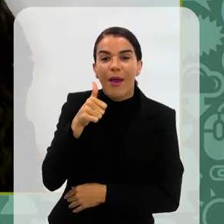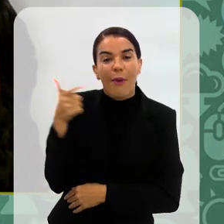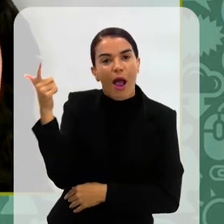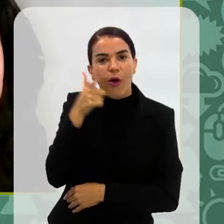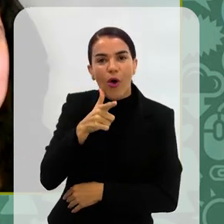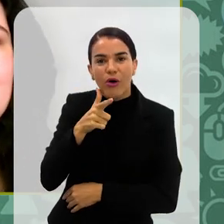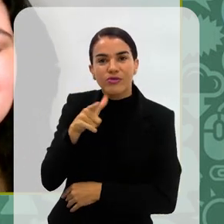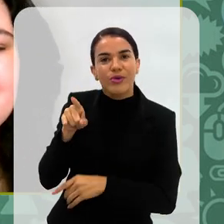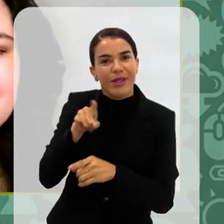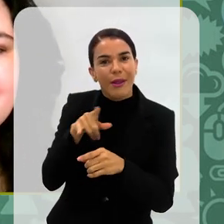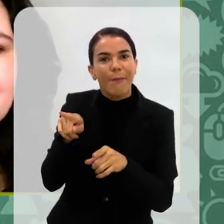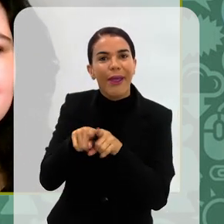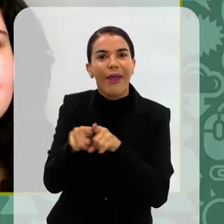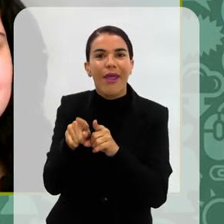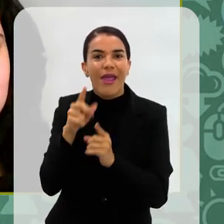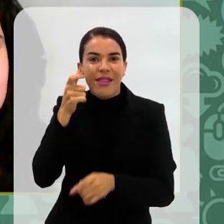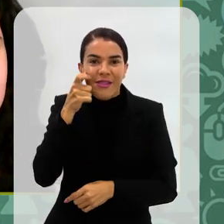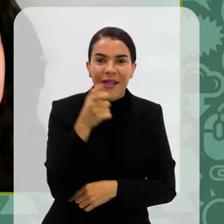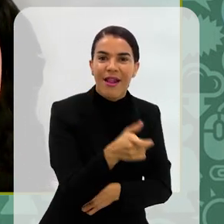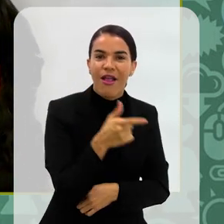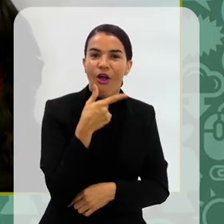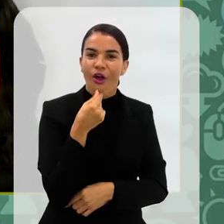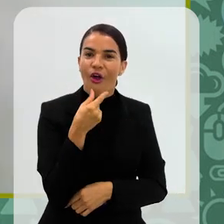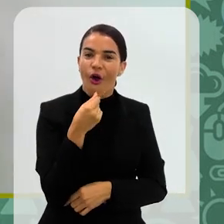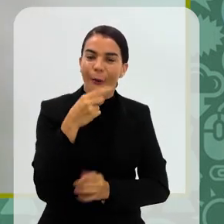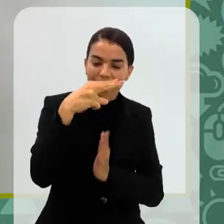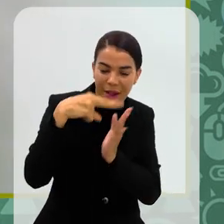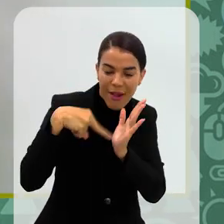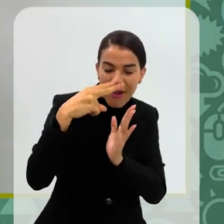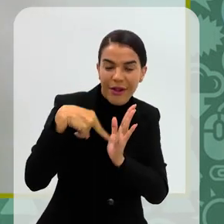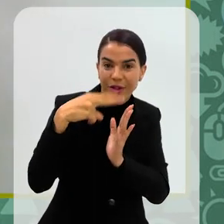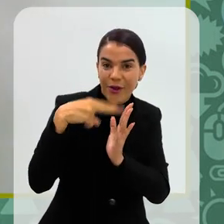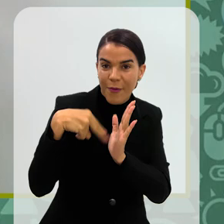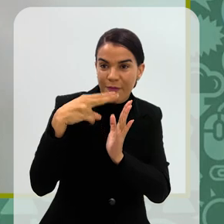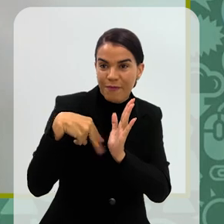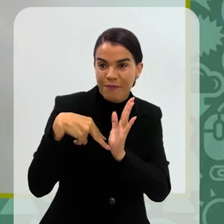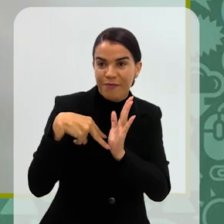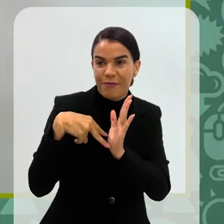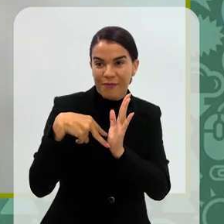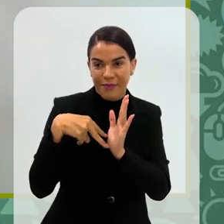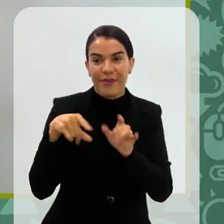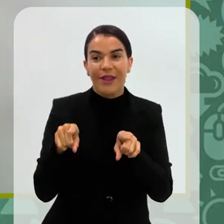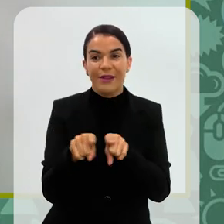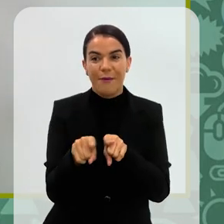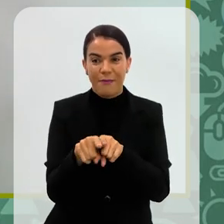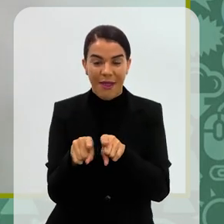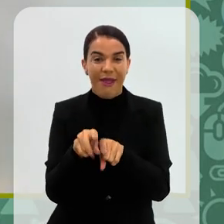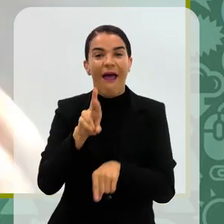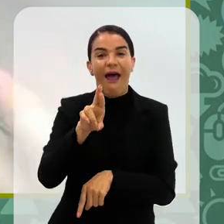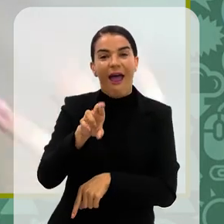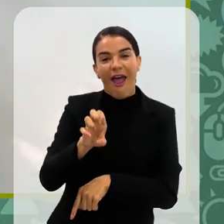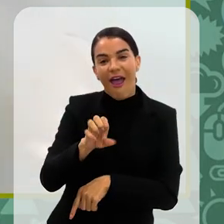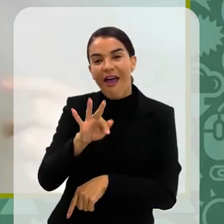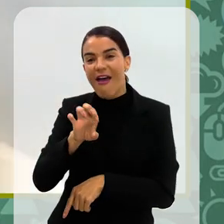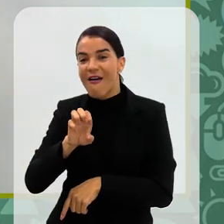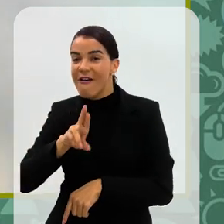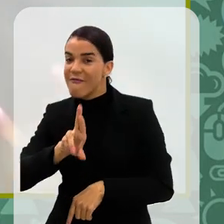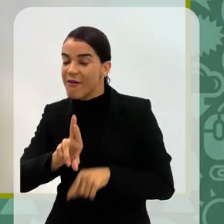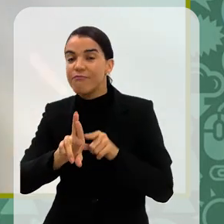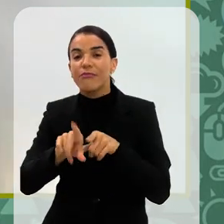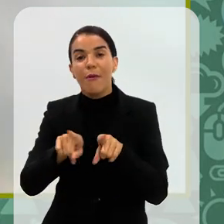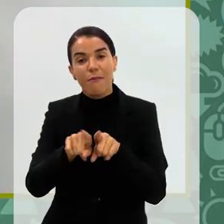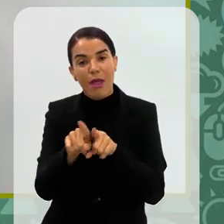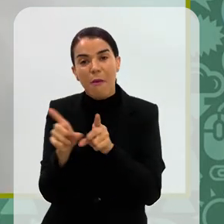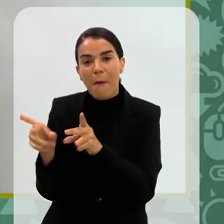Então, para você conseguir atrair também o público masculino na hora de você vender. A R.F. Kuang é mais atual, Dequilo já está há mais tempo